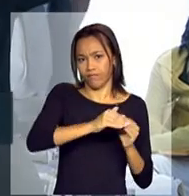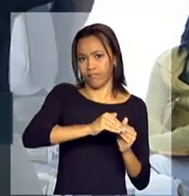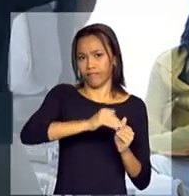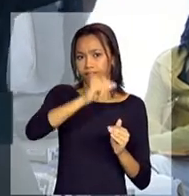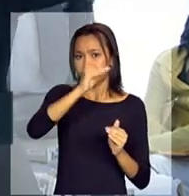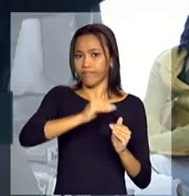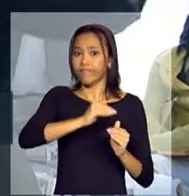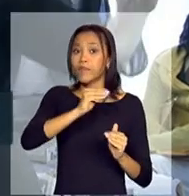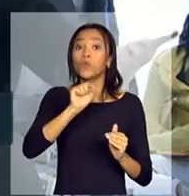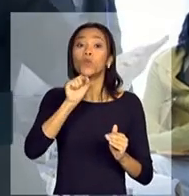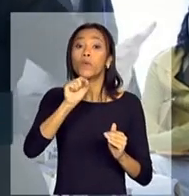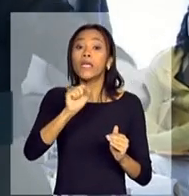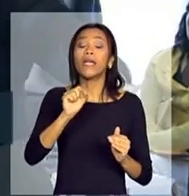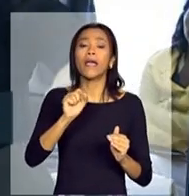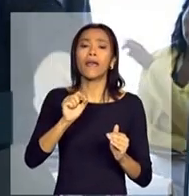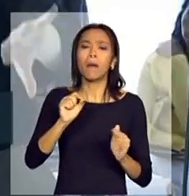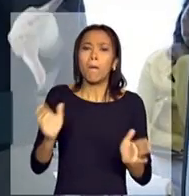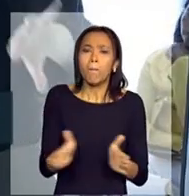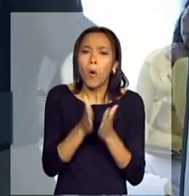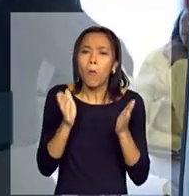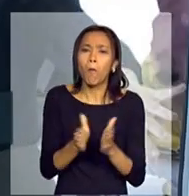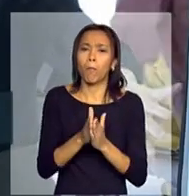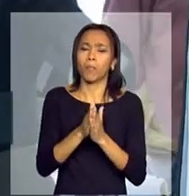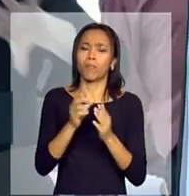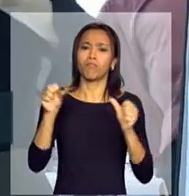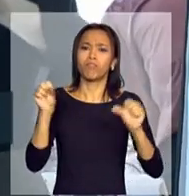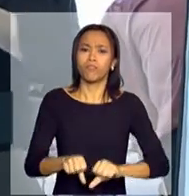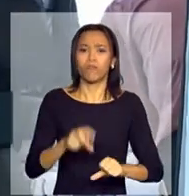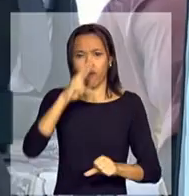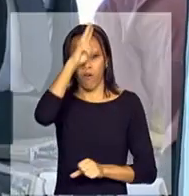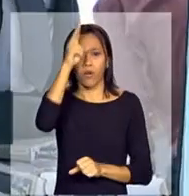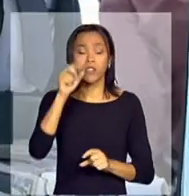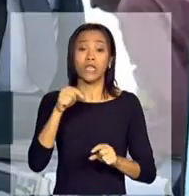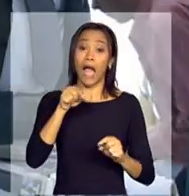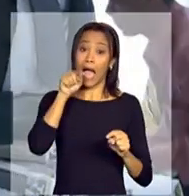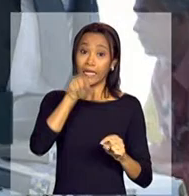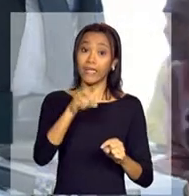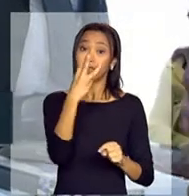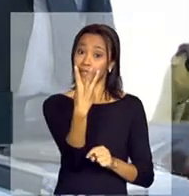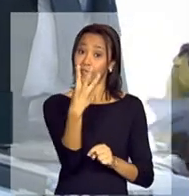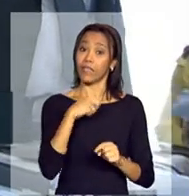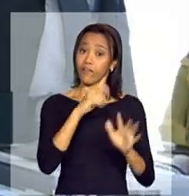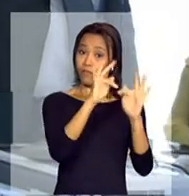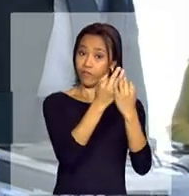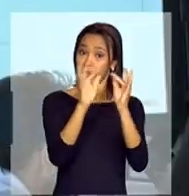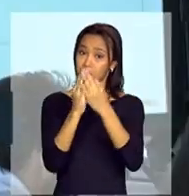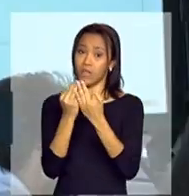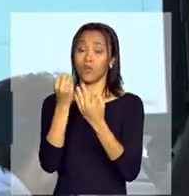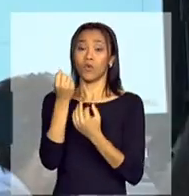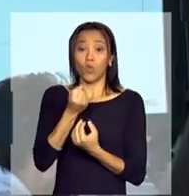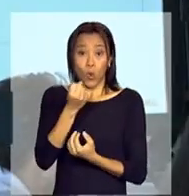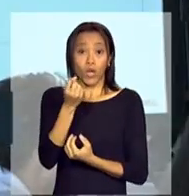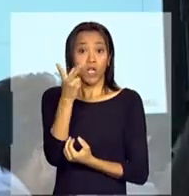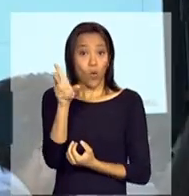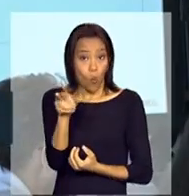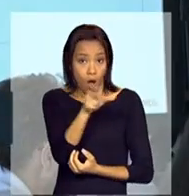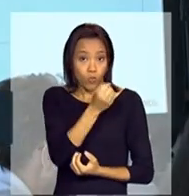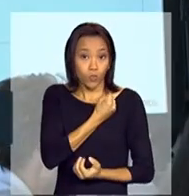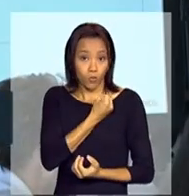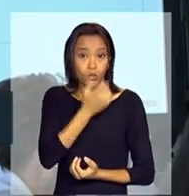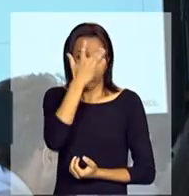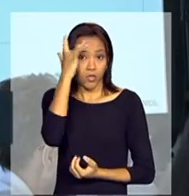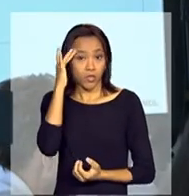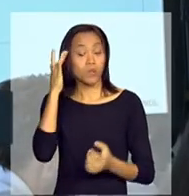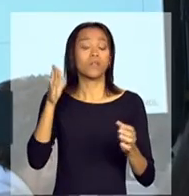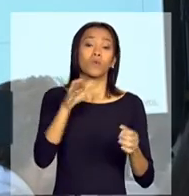internacionalmente, do que é a extrema pobreza, e aqui nós temos três famílias com a mesma composição, o mesmo número de membros,